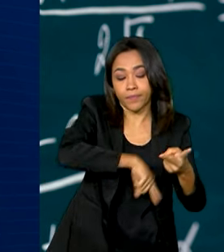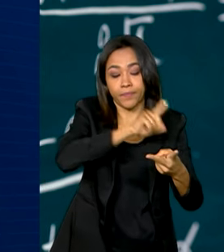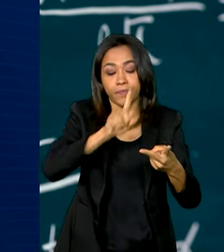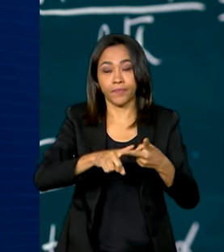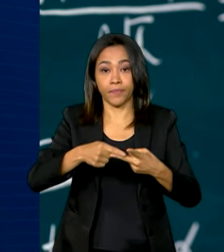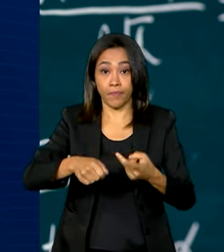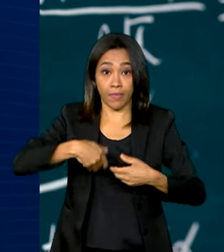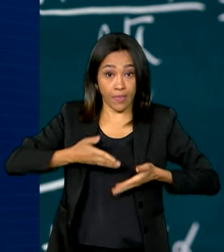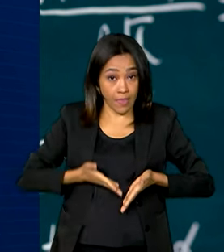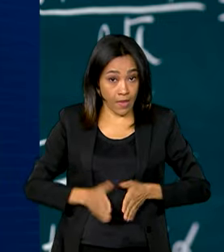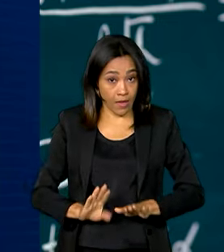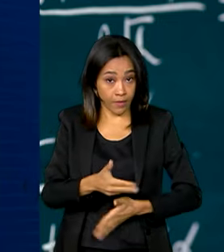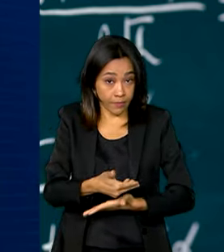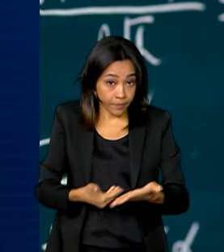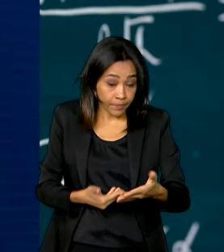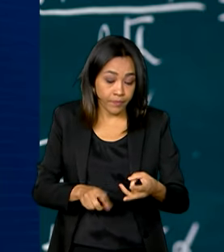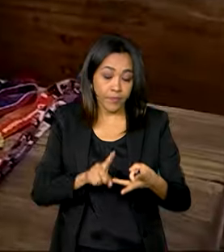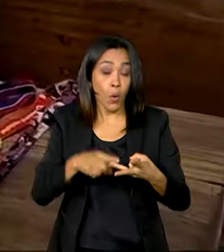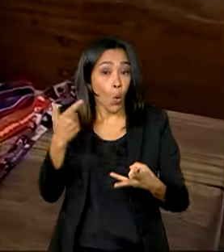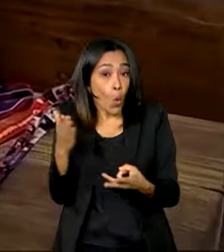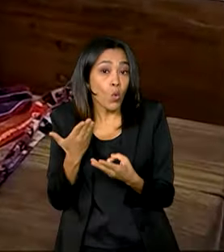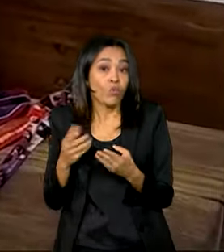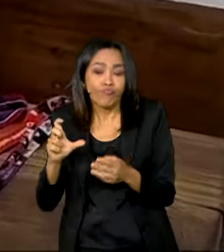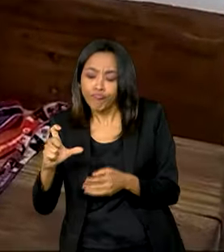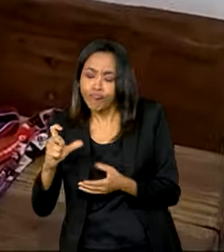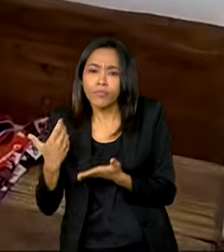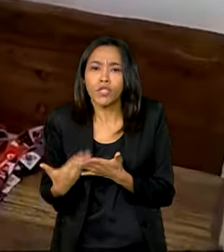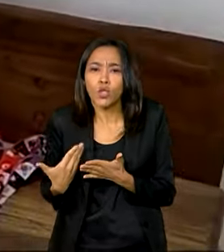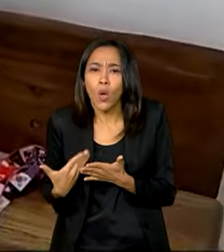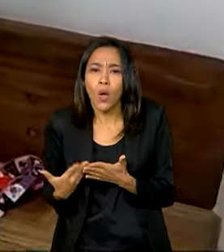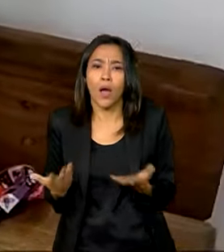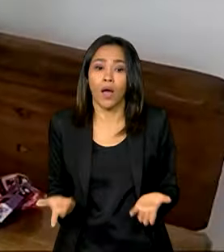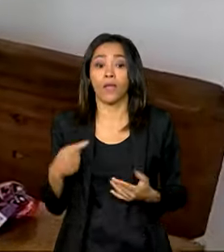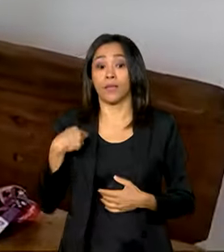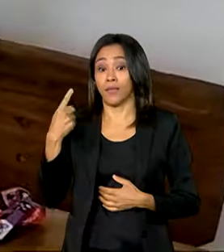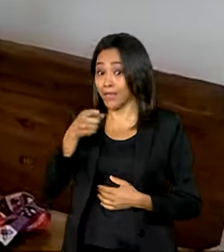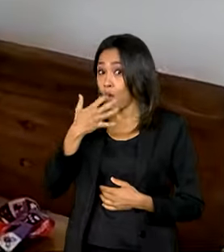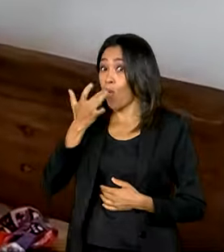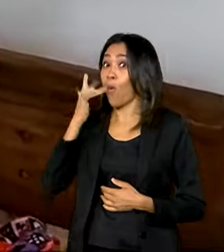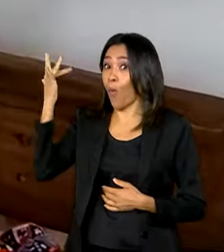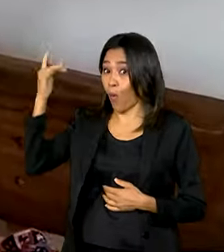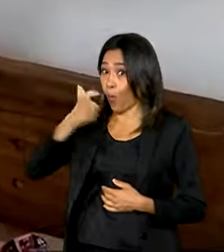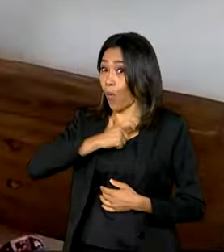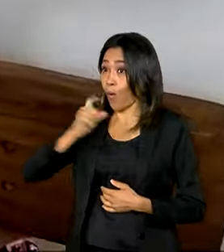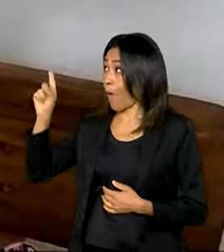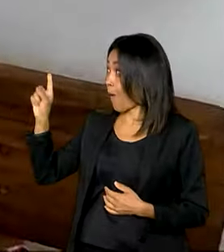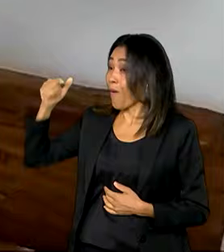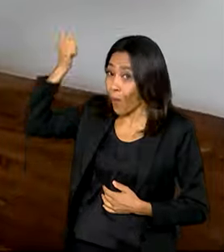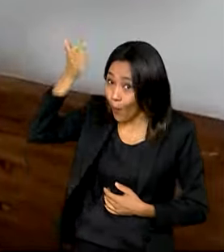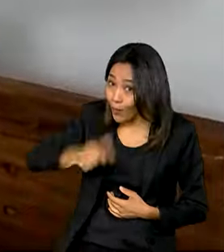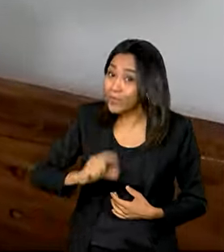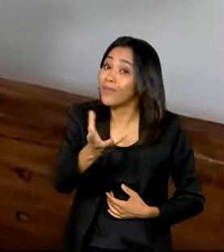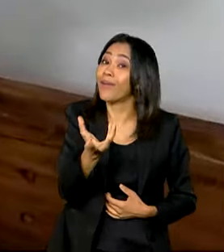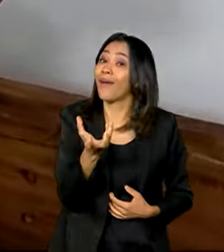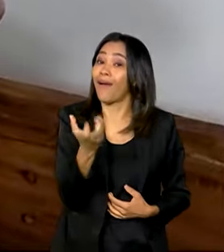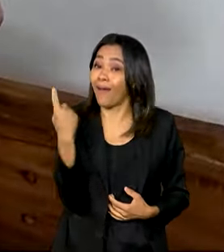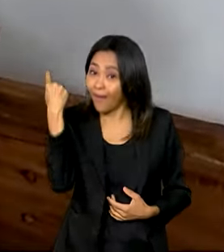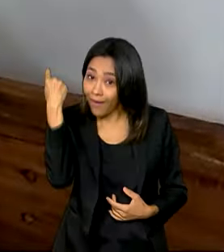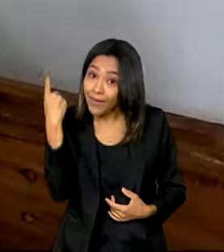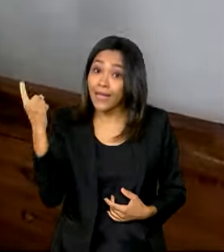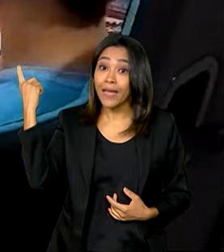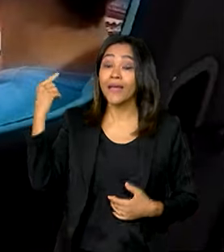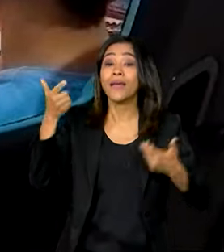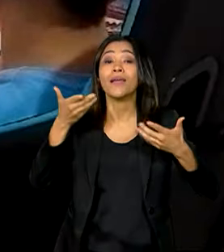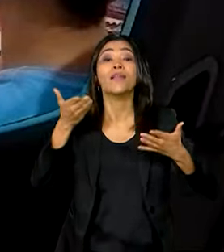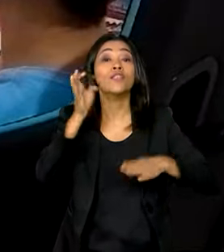certidão de nascimento ou carteirinha escolar. Medalista de ouro no ano passado, o Gabriel quer repetir o feito. O mineiro